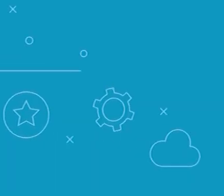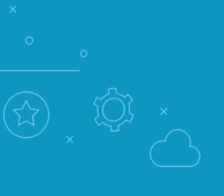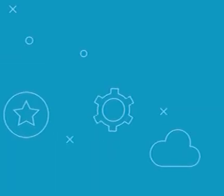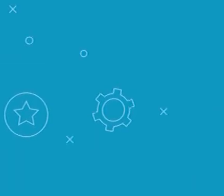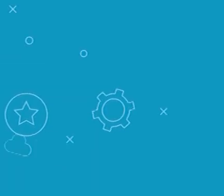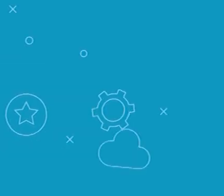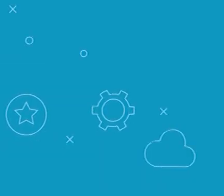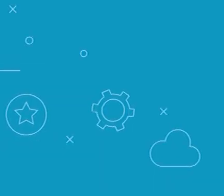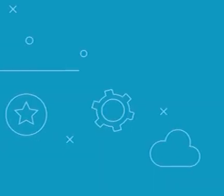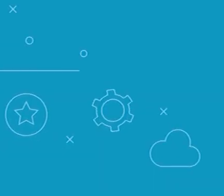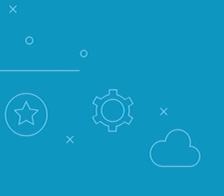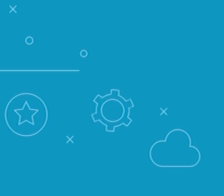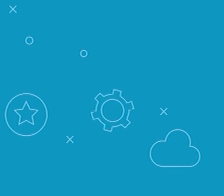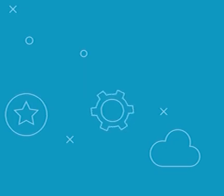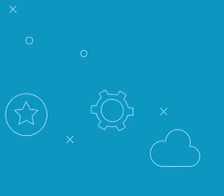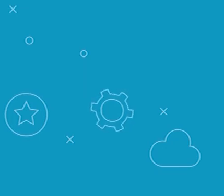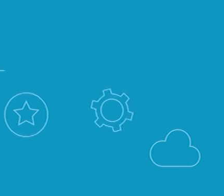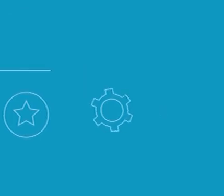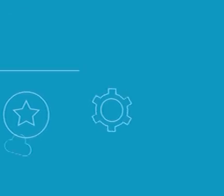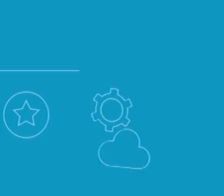Transcrição Negri